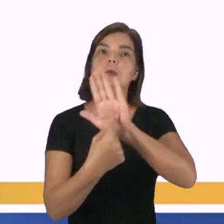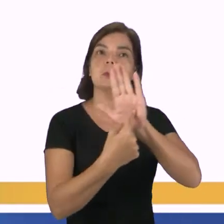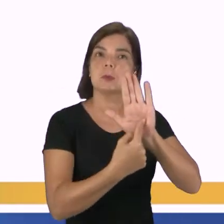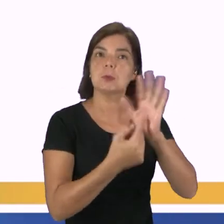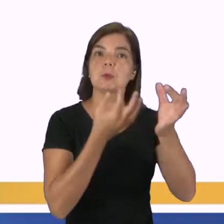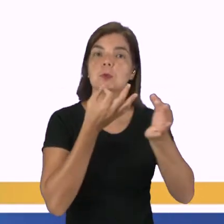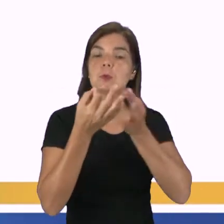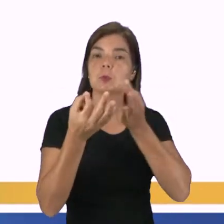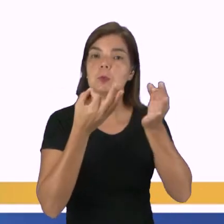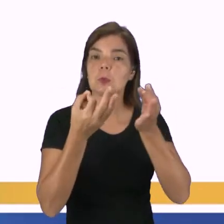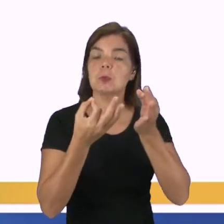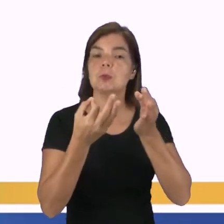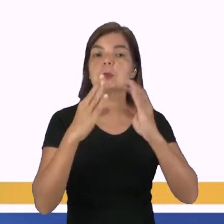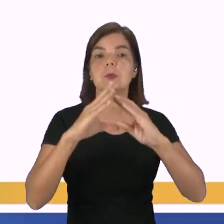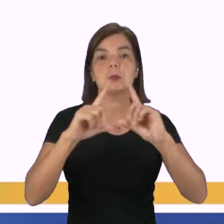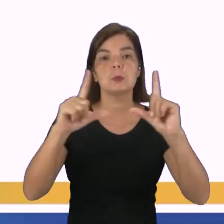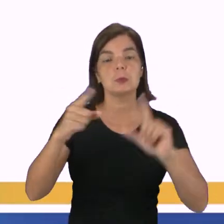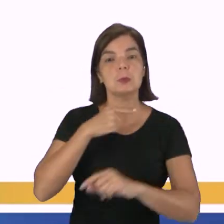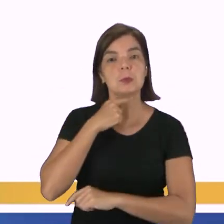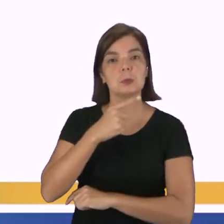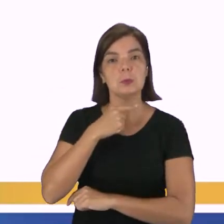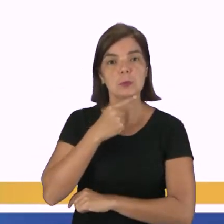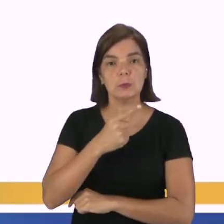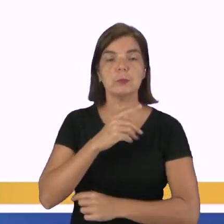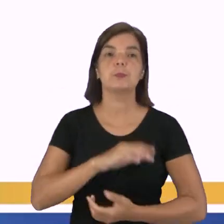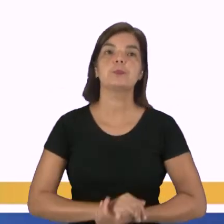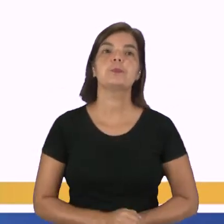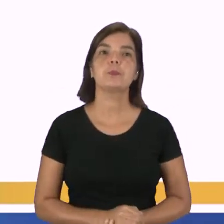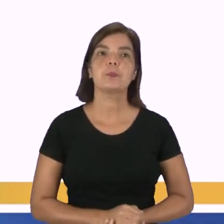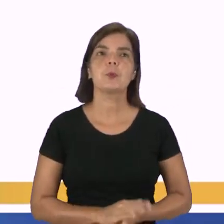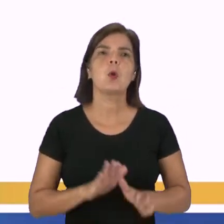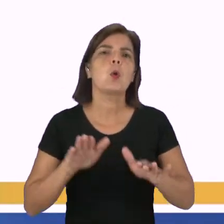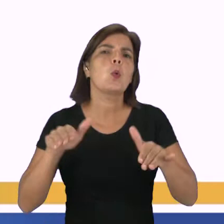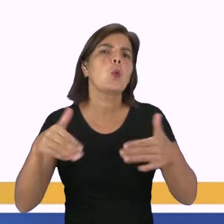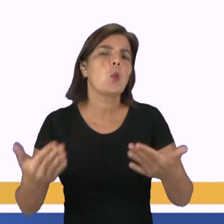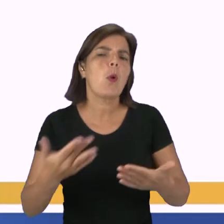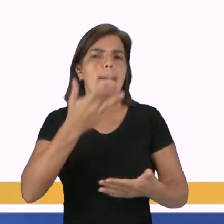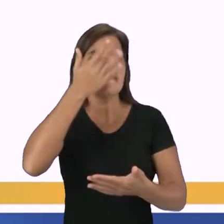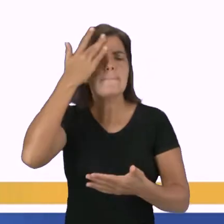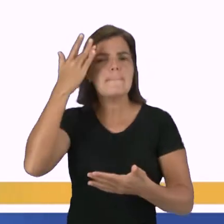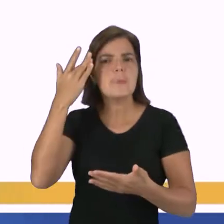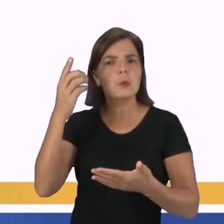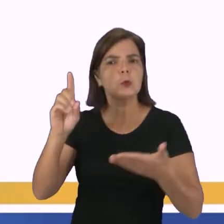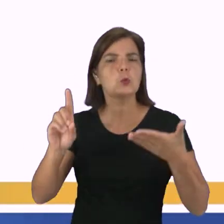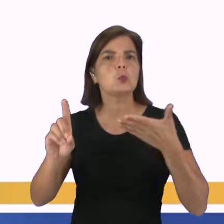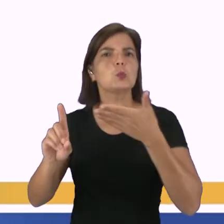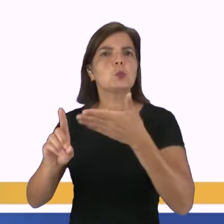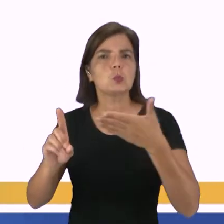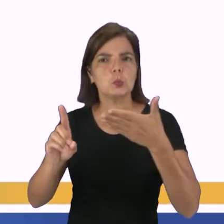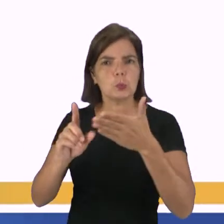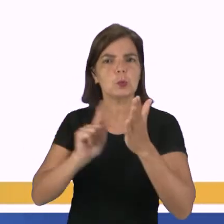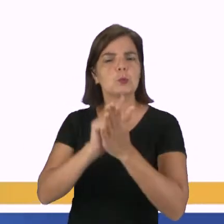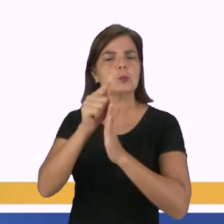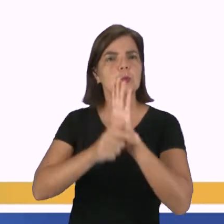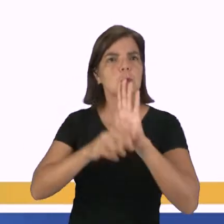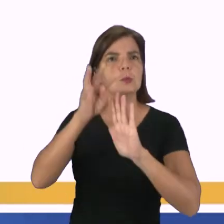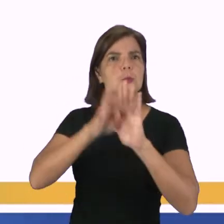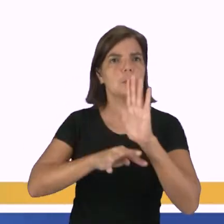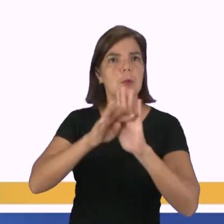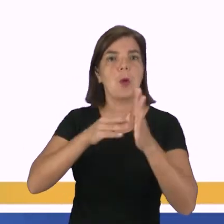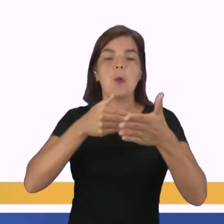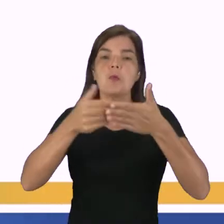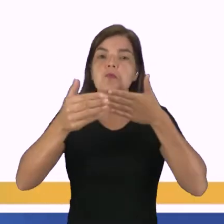apresentar os seus argumentos e esclarecer dúvidas. Qual é o público-alvo desse gênero textual?